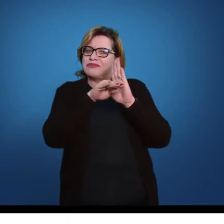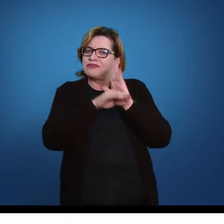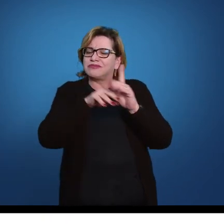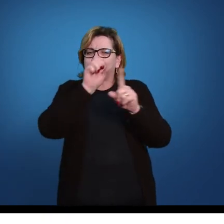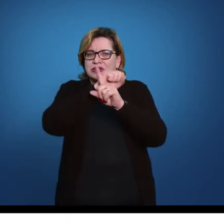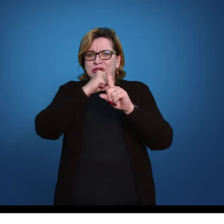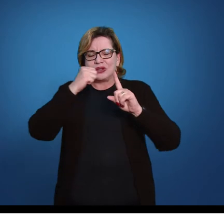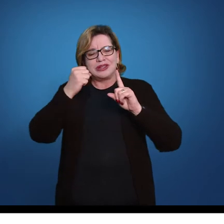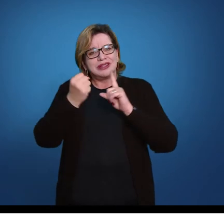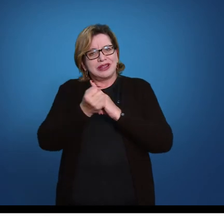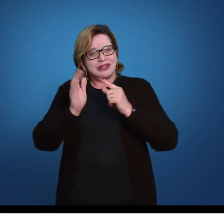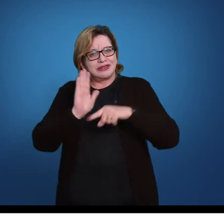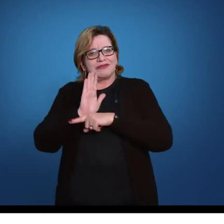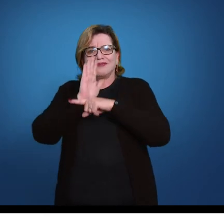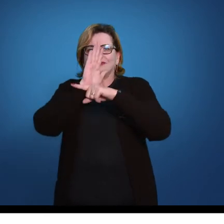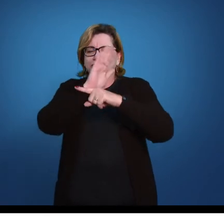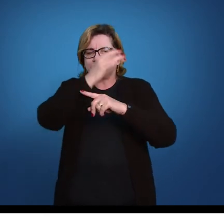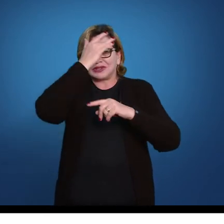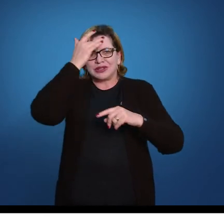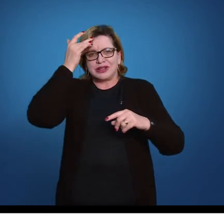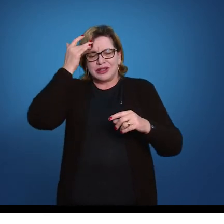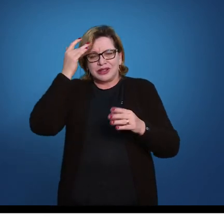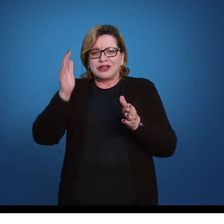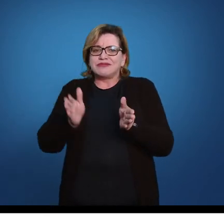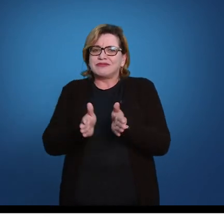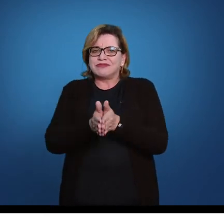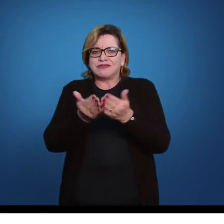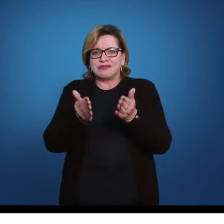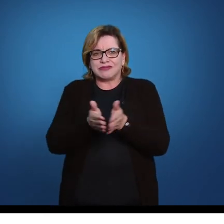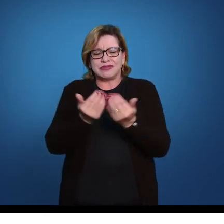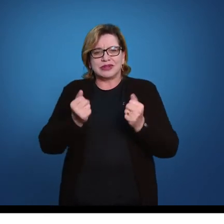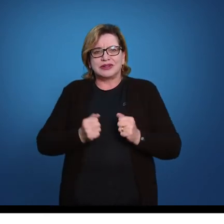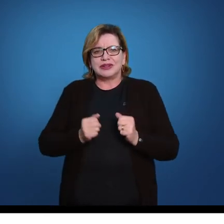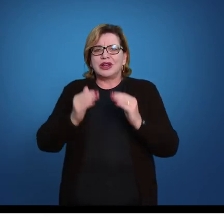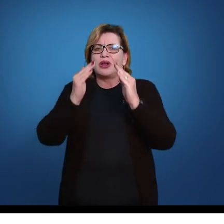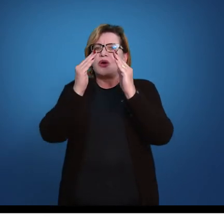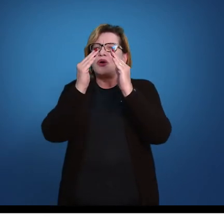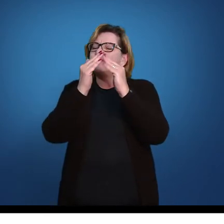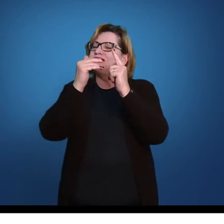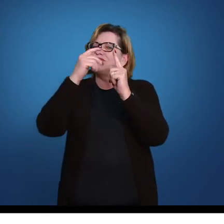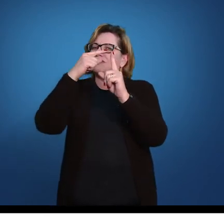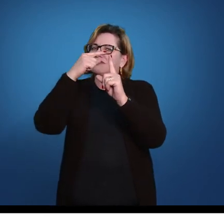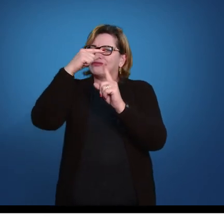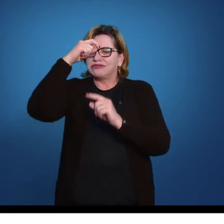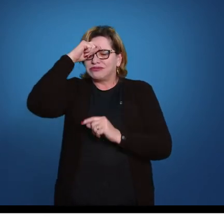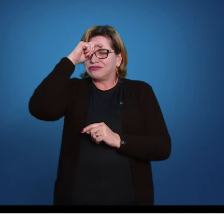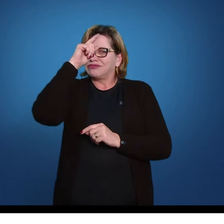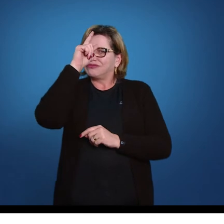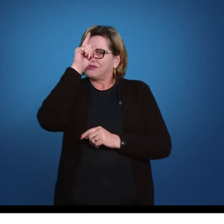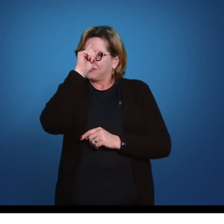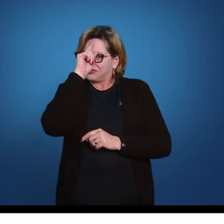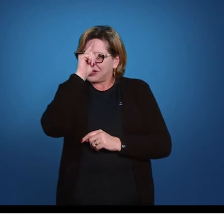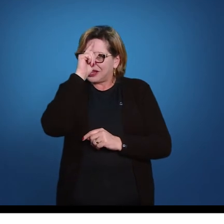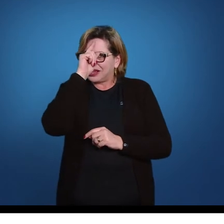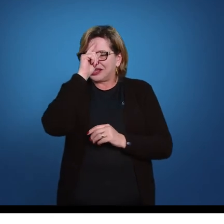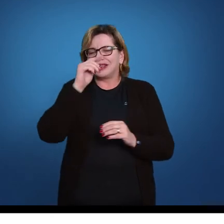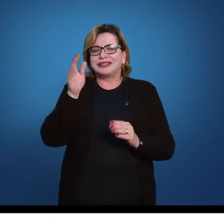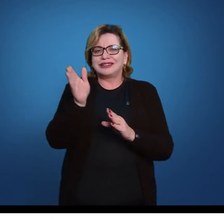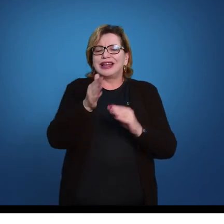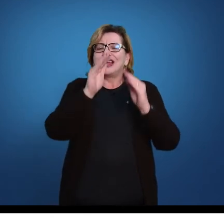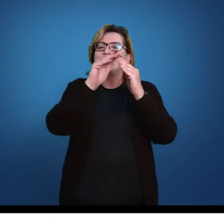atendem pessoas em situação de vulnerabilidade, hospitalidade, hospitais, escolas, academias de